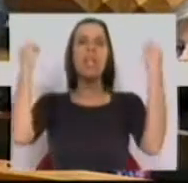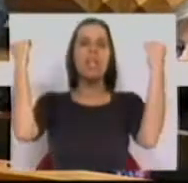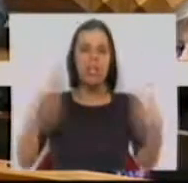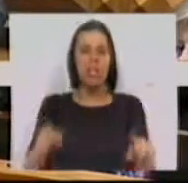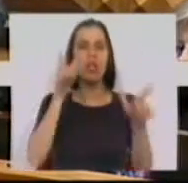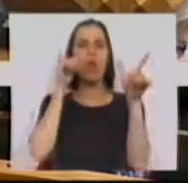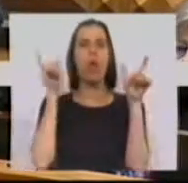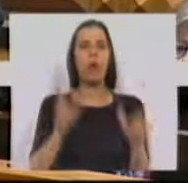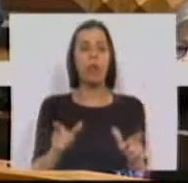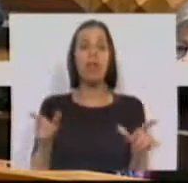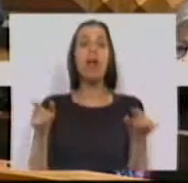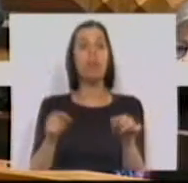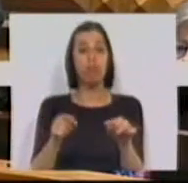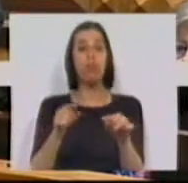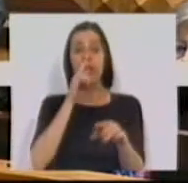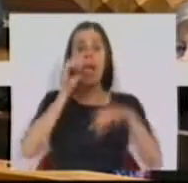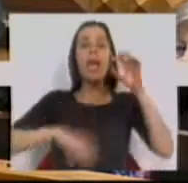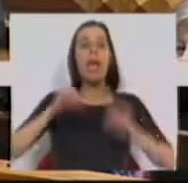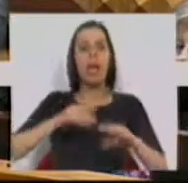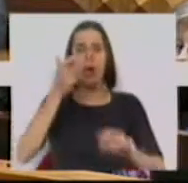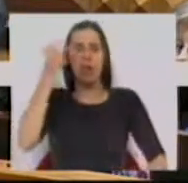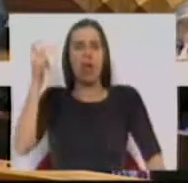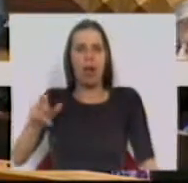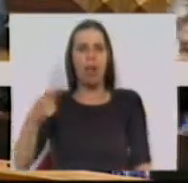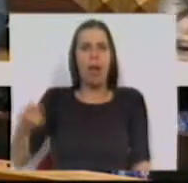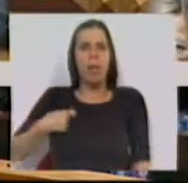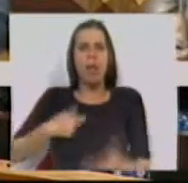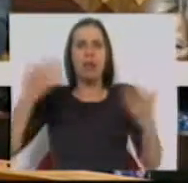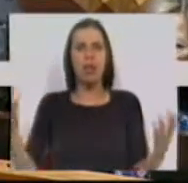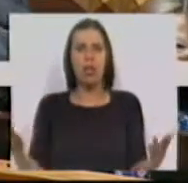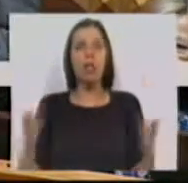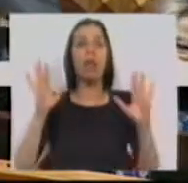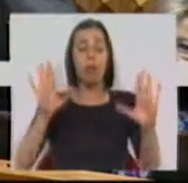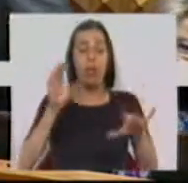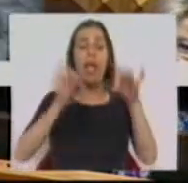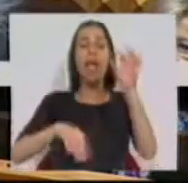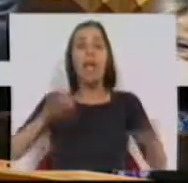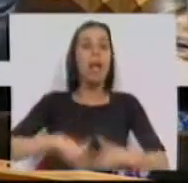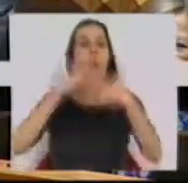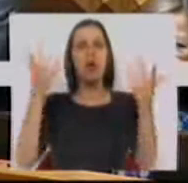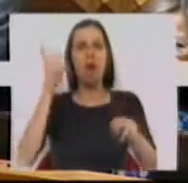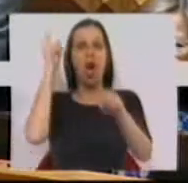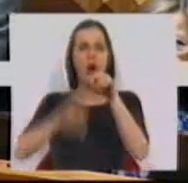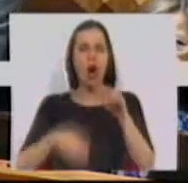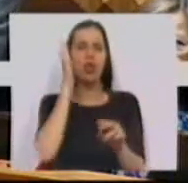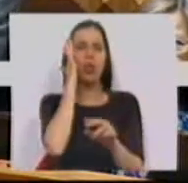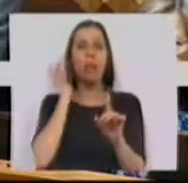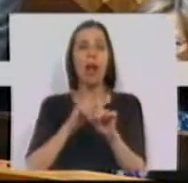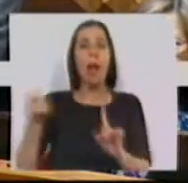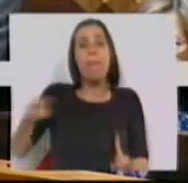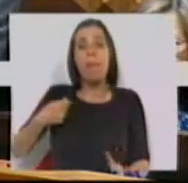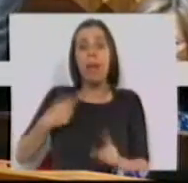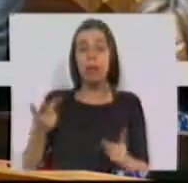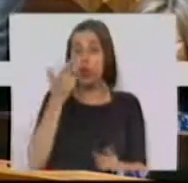essa contenção, sobretudo quando estão em causa reformados e pensionistas, sobretudo quando estão em causa cortes nominais nas